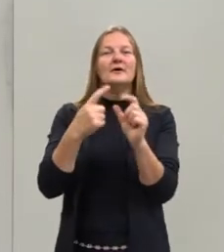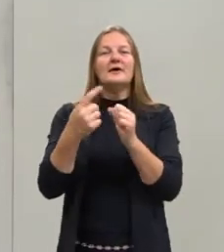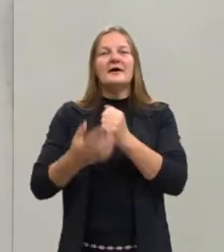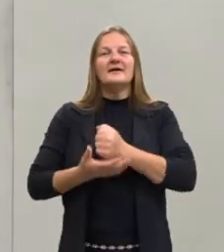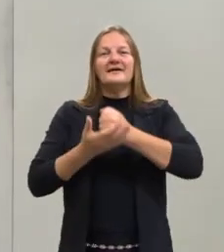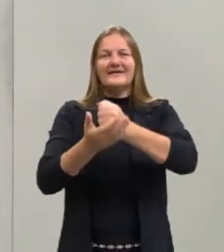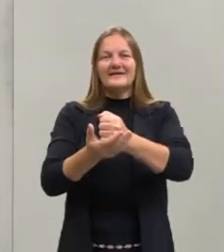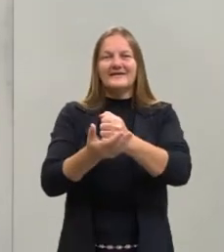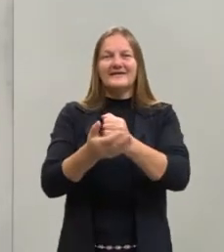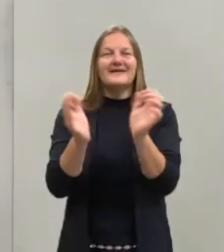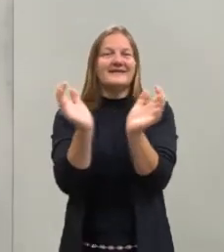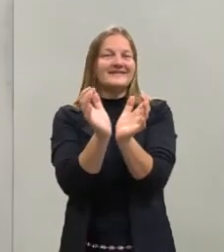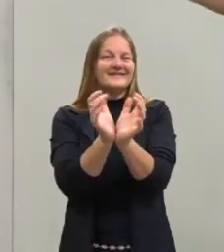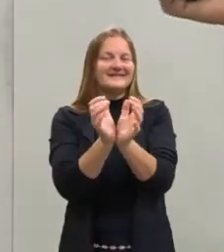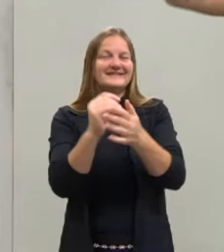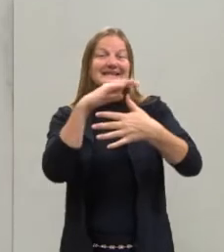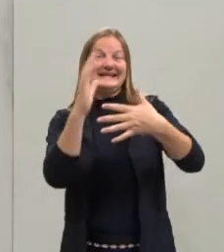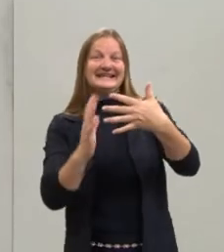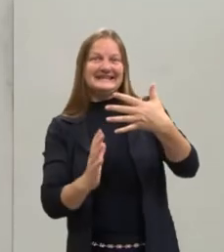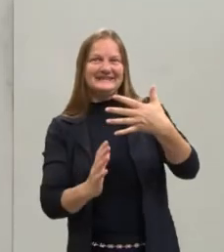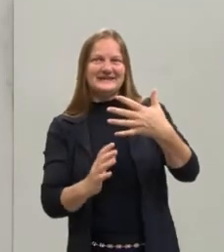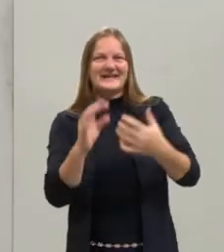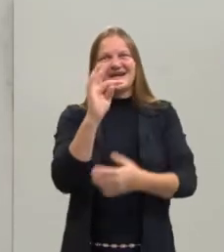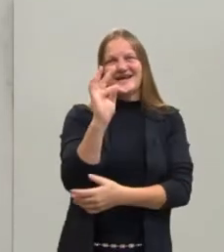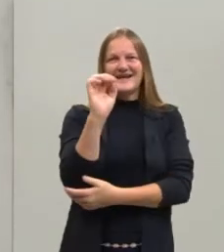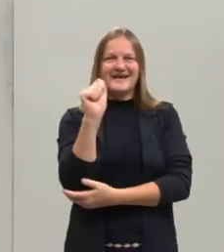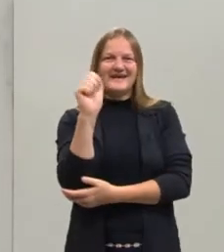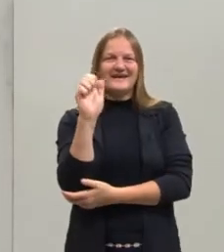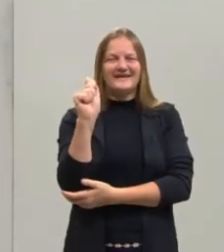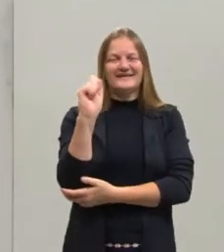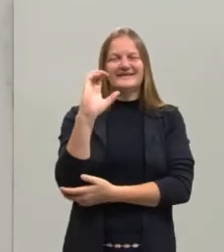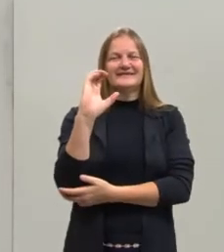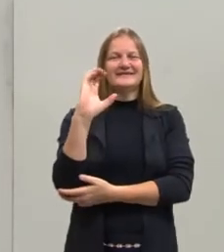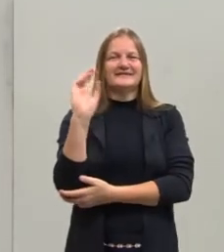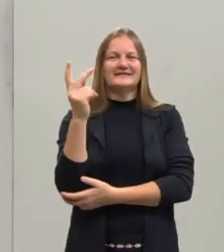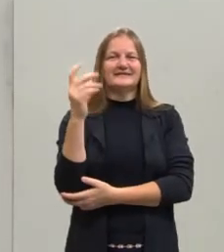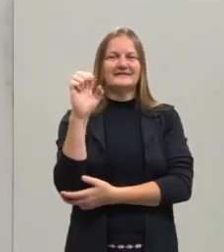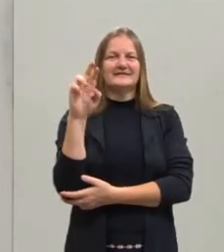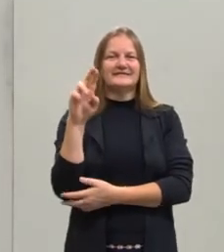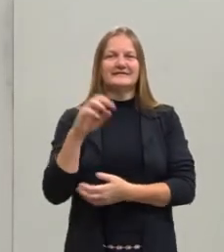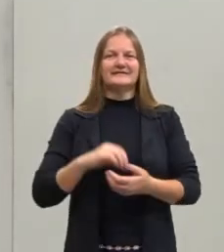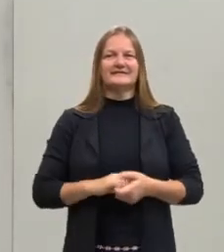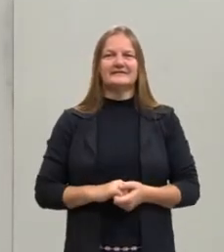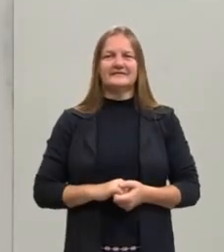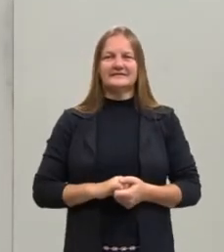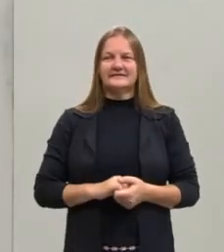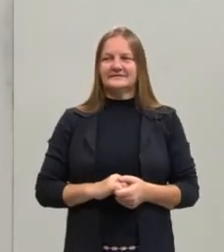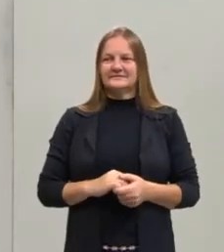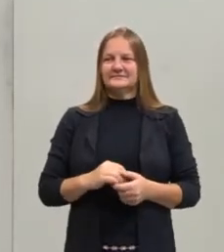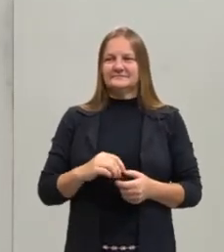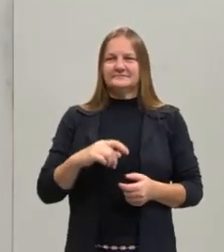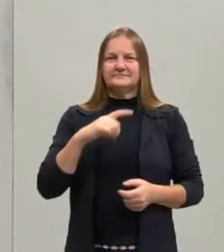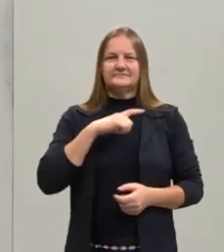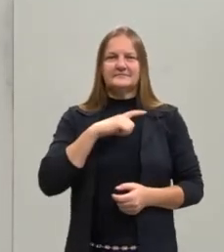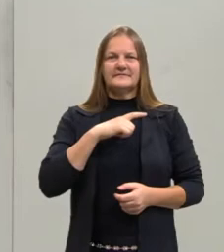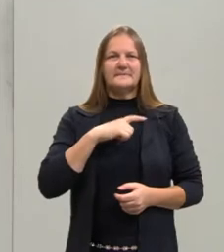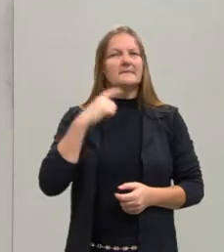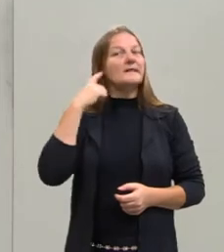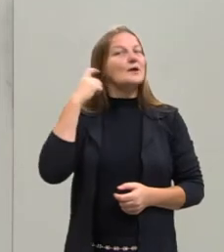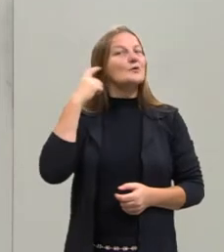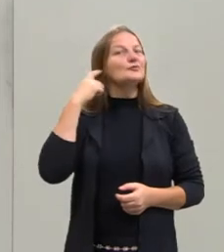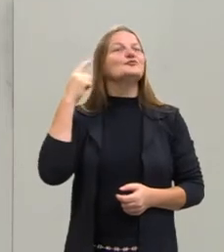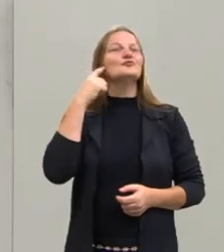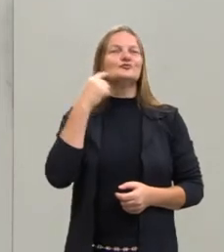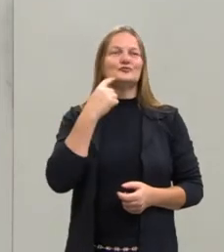minhas colegas na questão do pessoal sem audição. Certo? Então, o teacher,